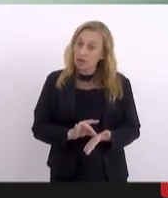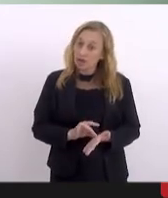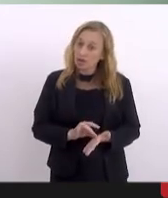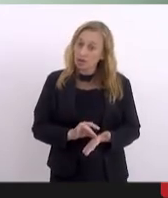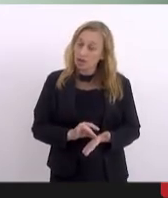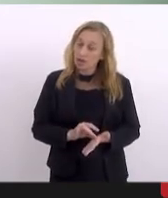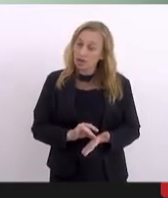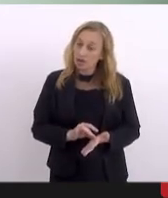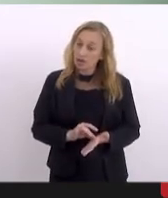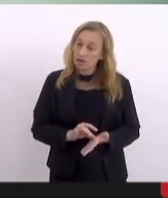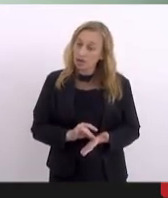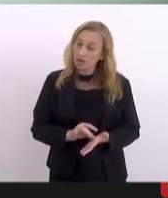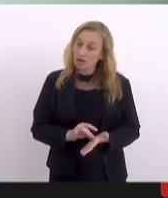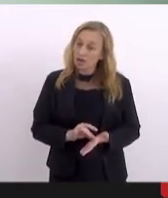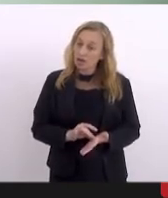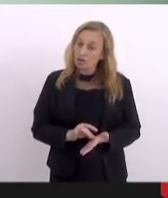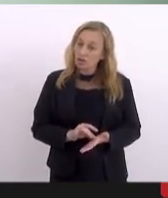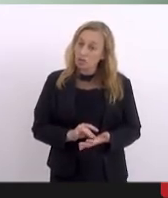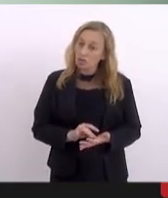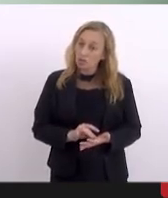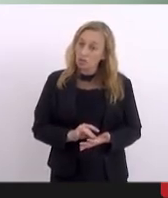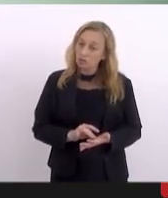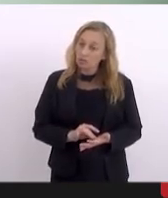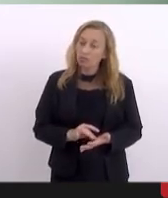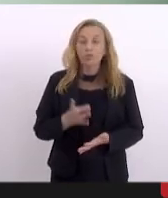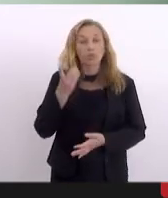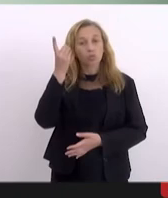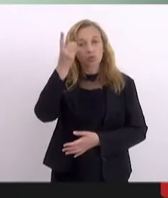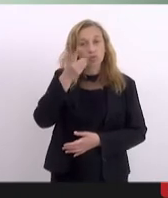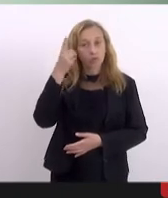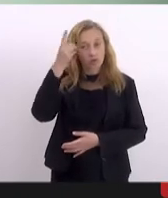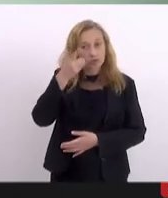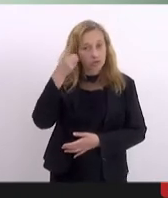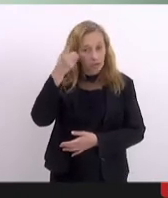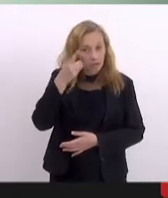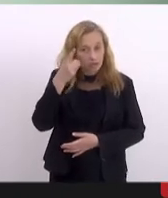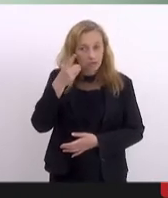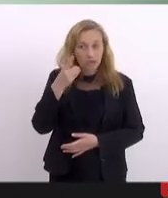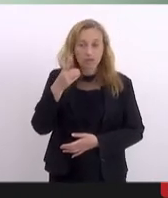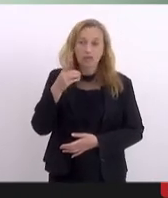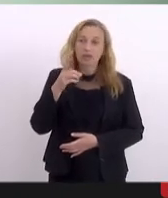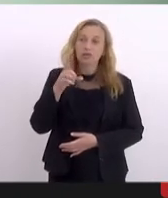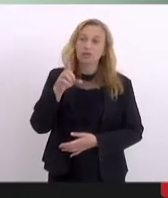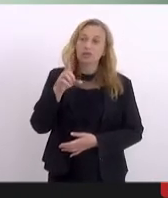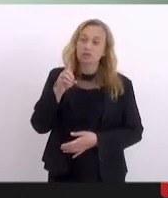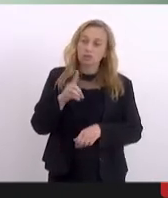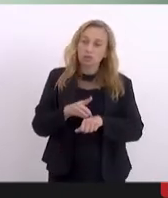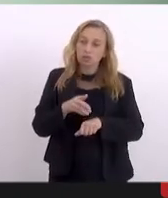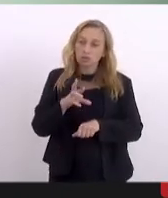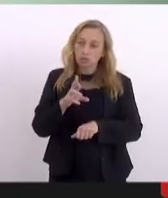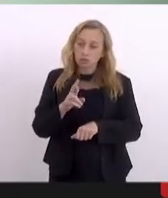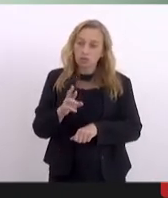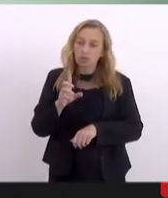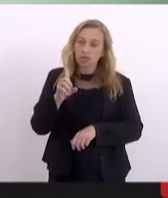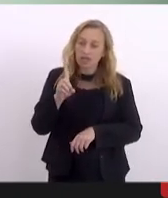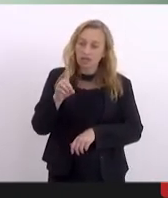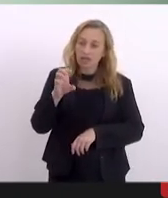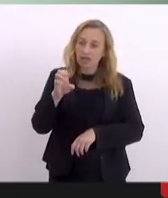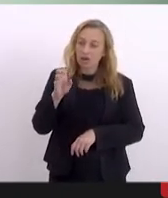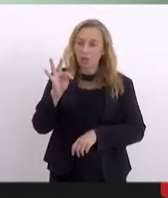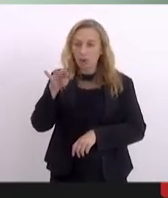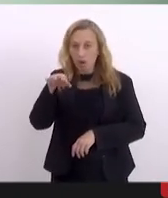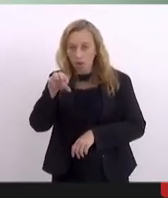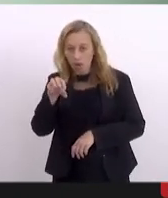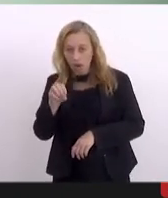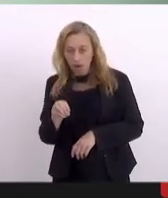parecerista que era o deputado, o doutor Deodalto, deu o parecer,